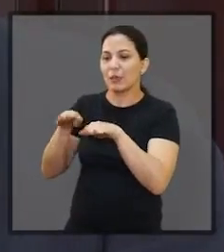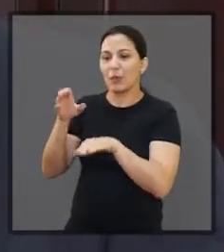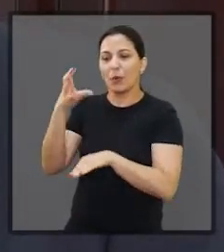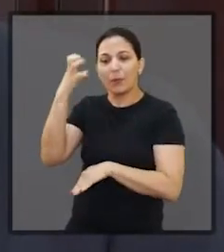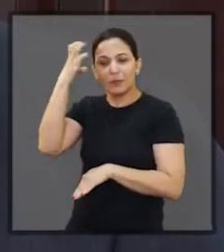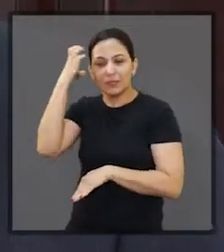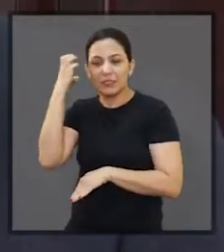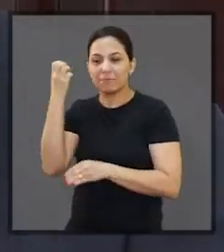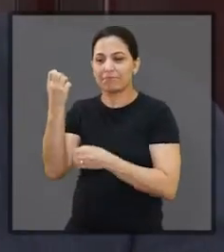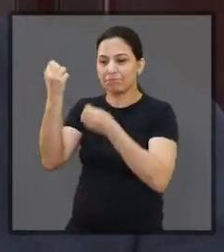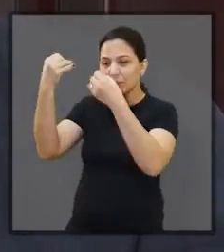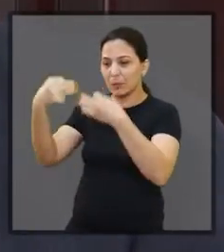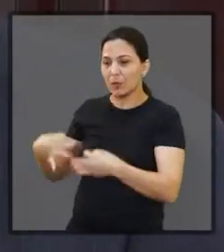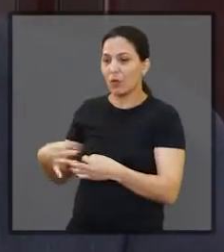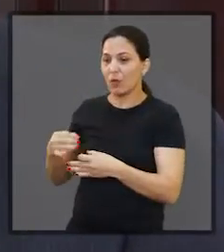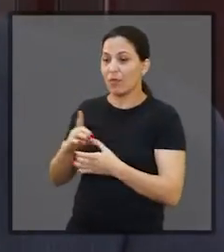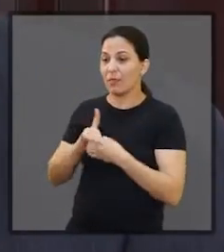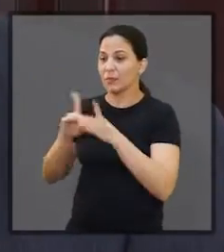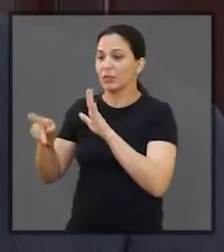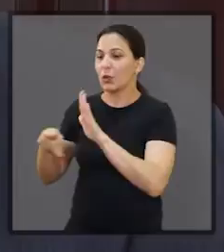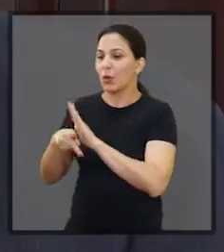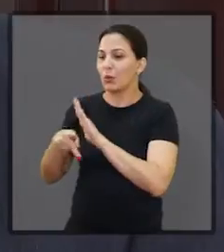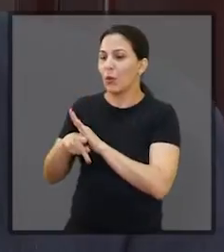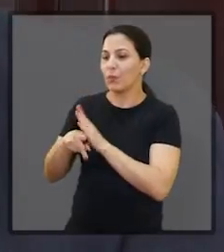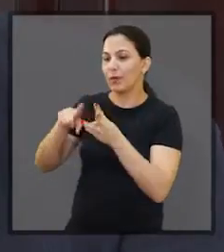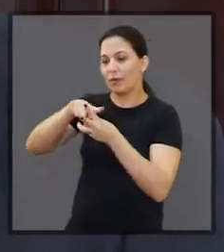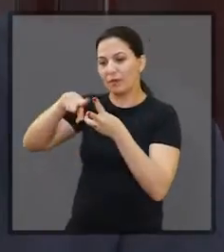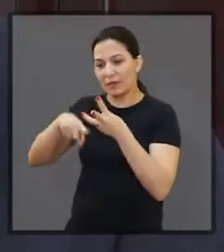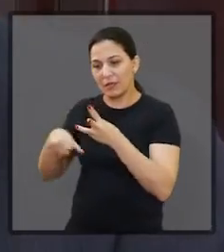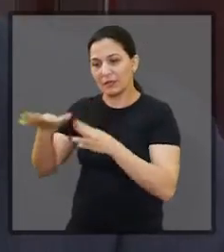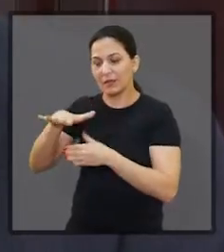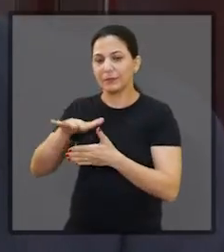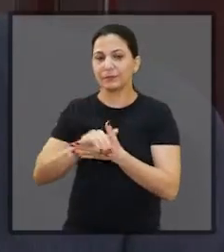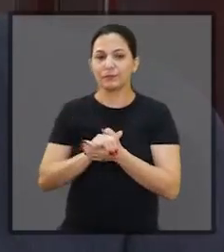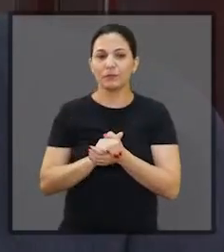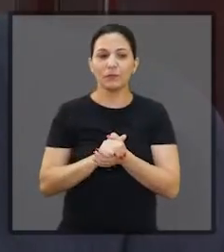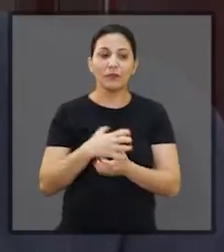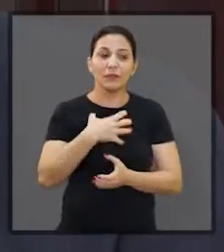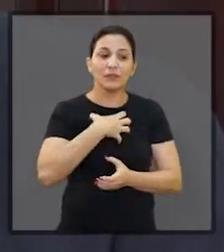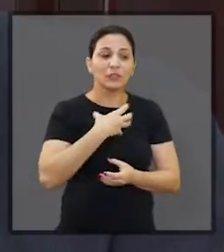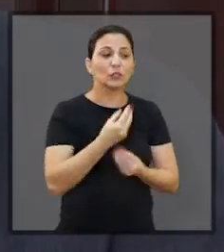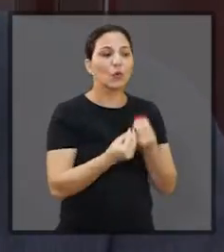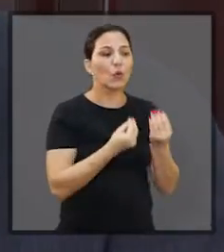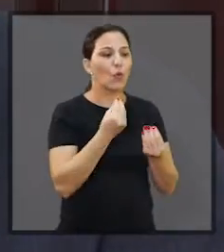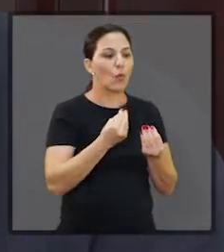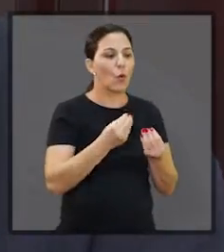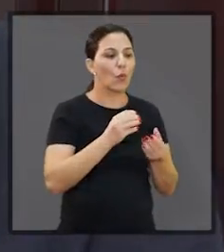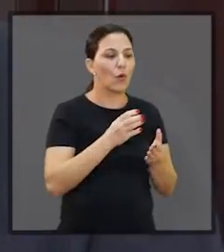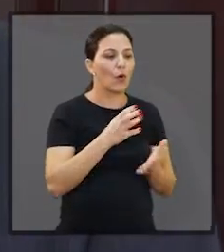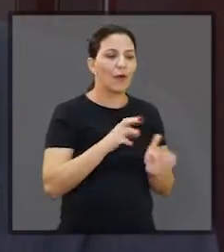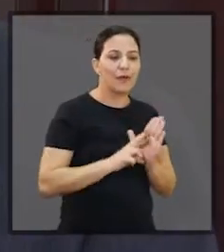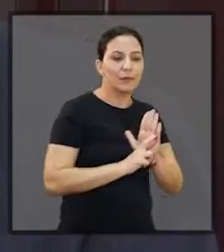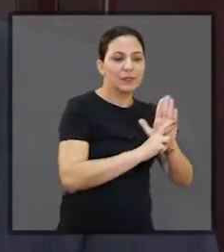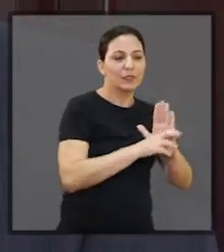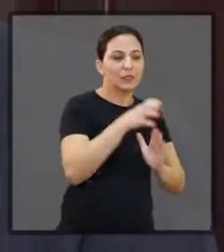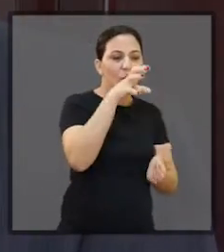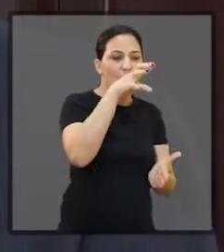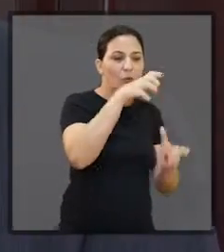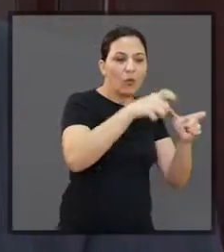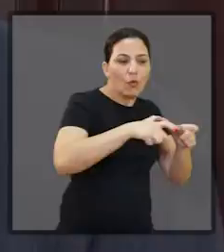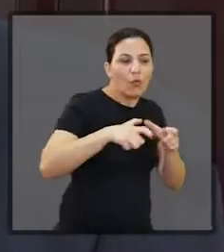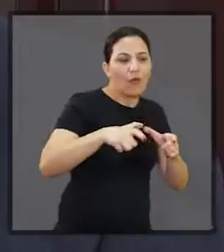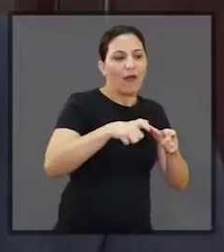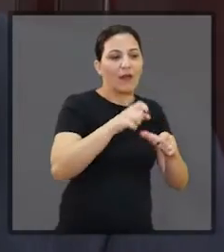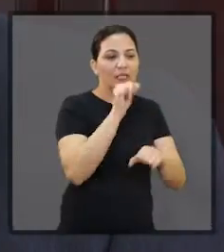Montesquieu tanto pregou. E que garantiu a democracia no mundo, que é o equilíbrio entre os três poderes. Como o senhor se sente como representante das colônias